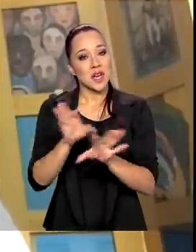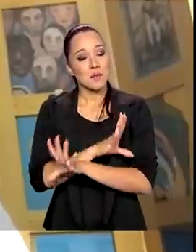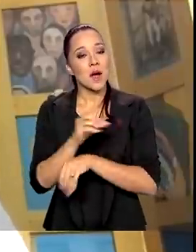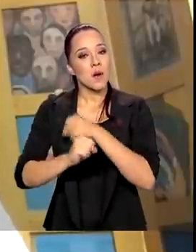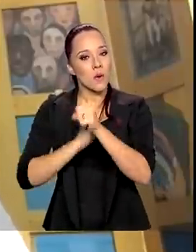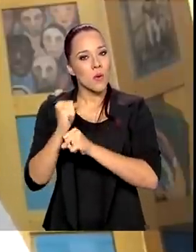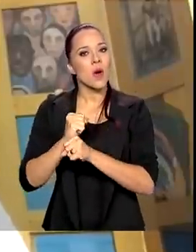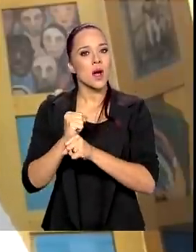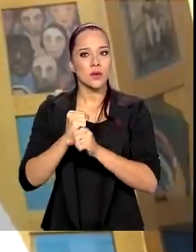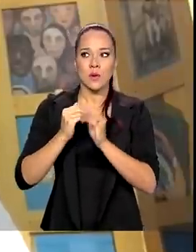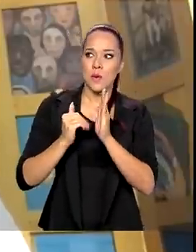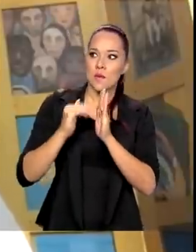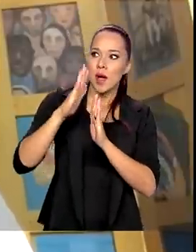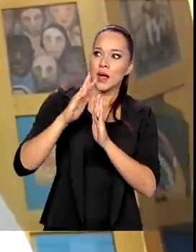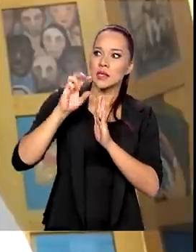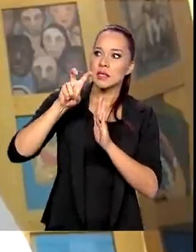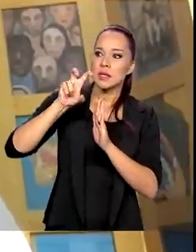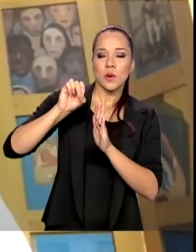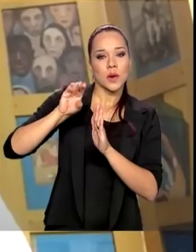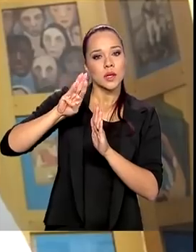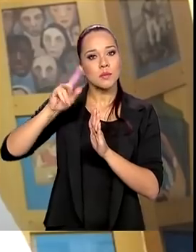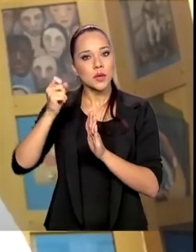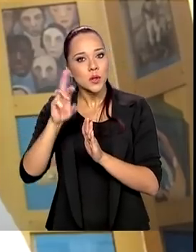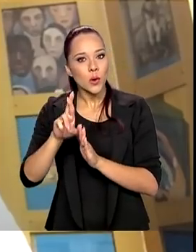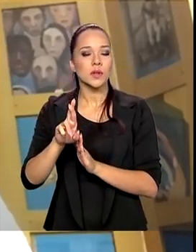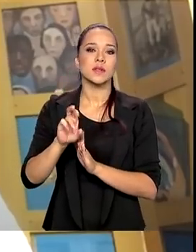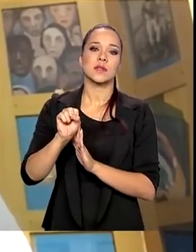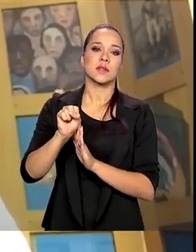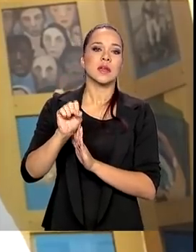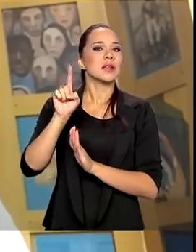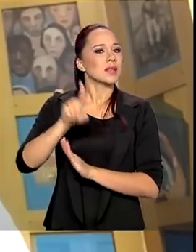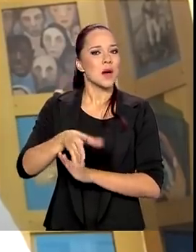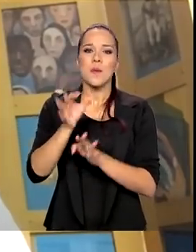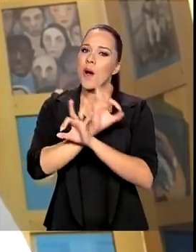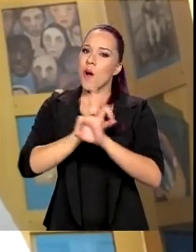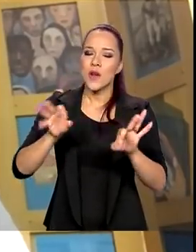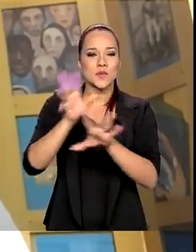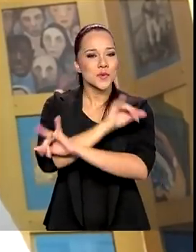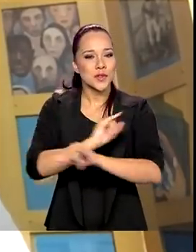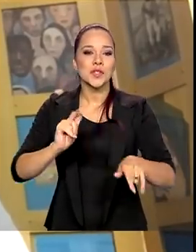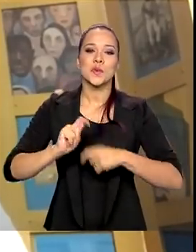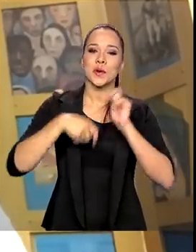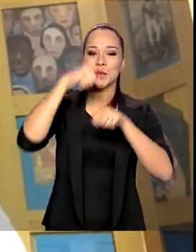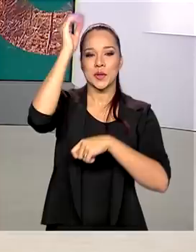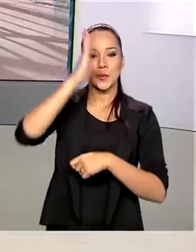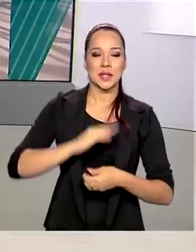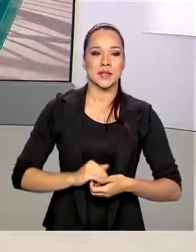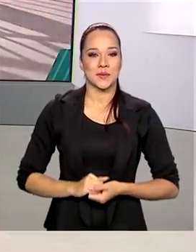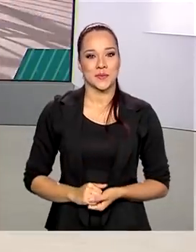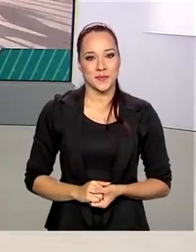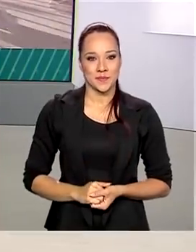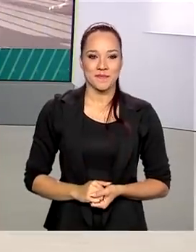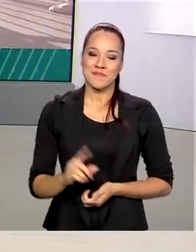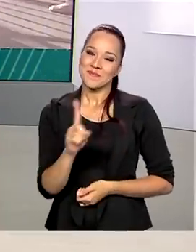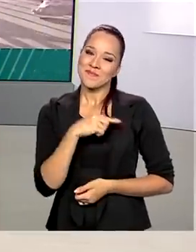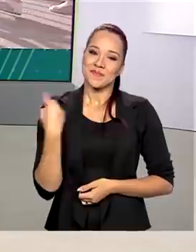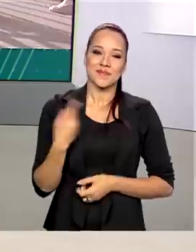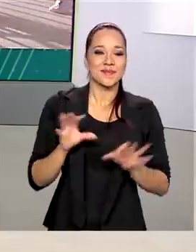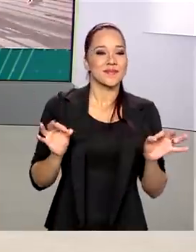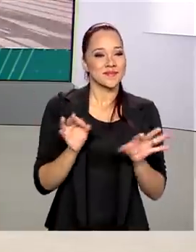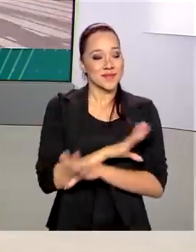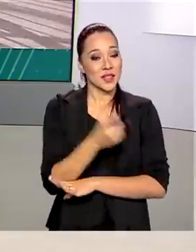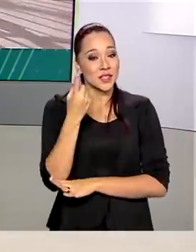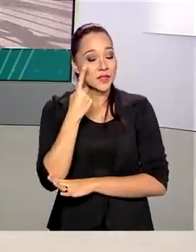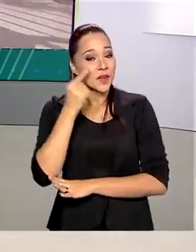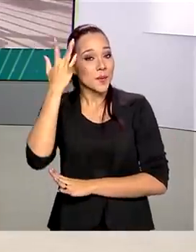com saldo acima de 50 bilhões, o que é uma ótima notícia para a economia brasileira. A gente fica por